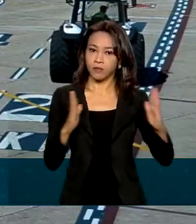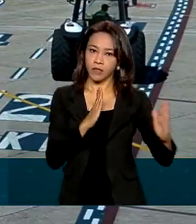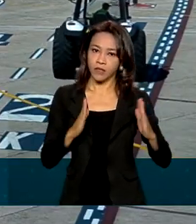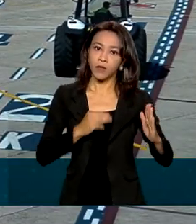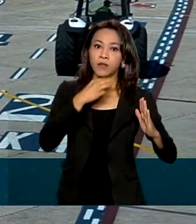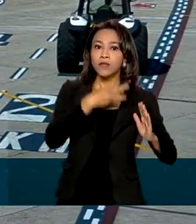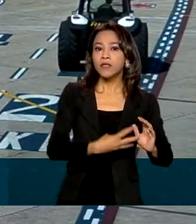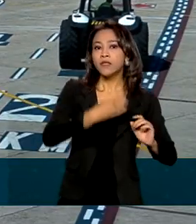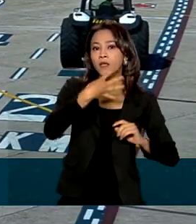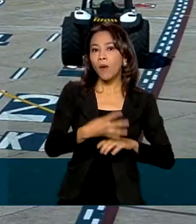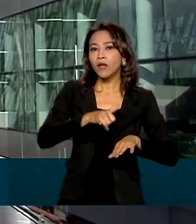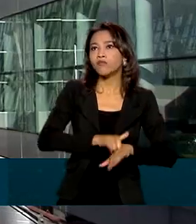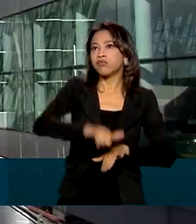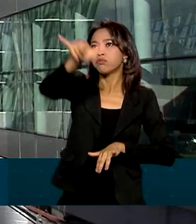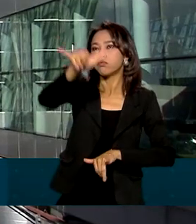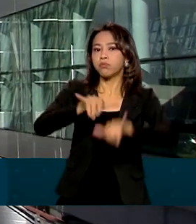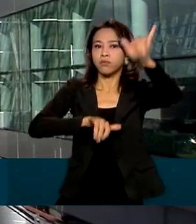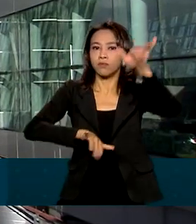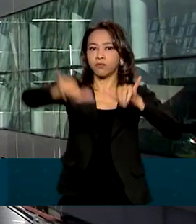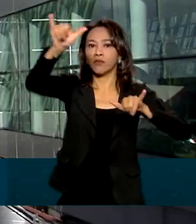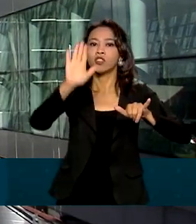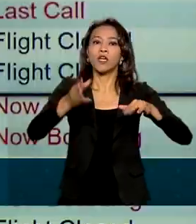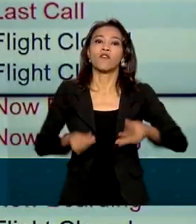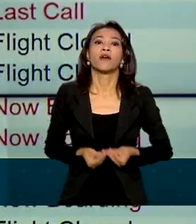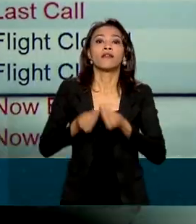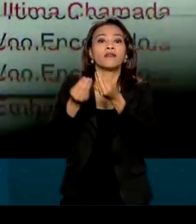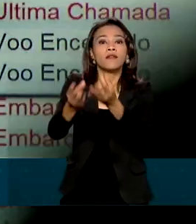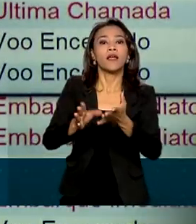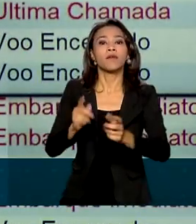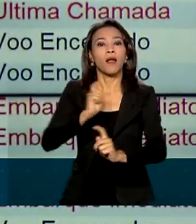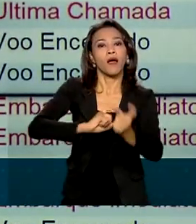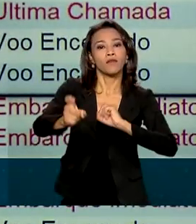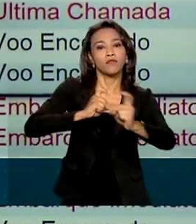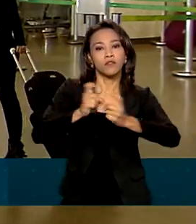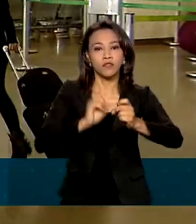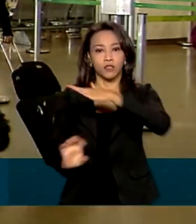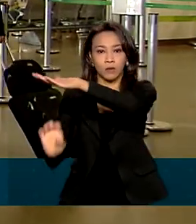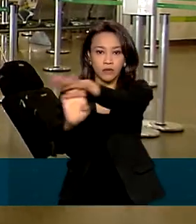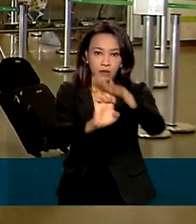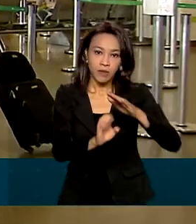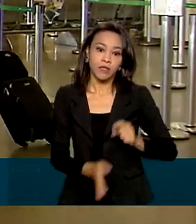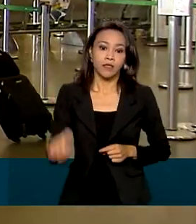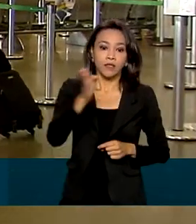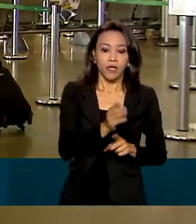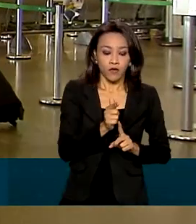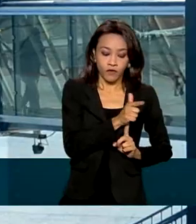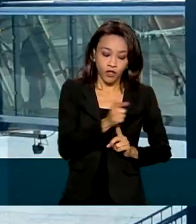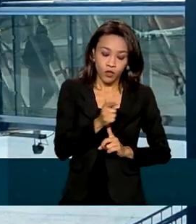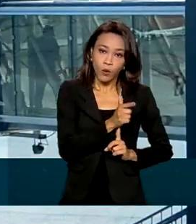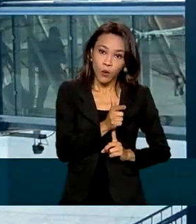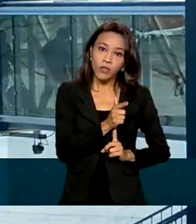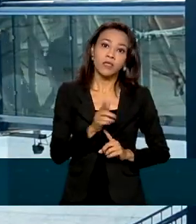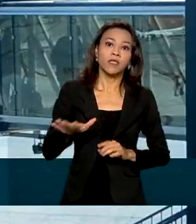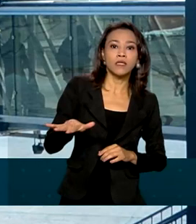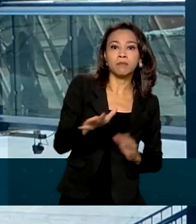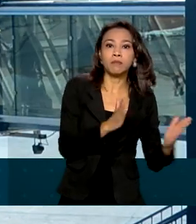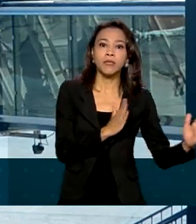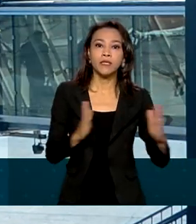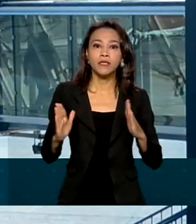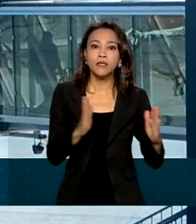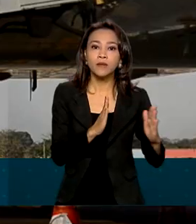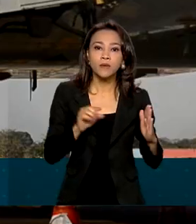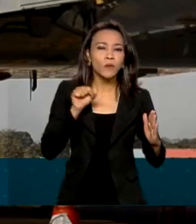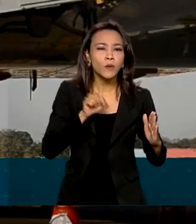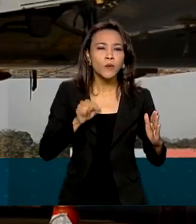34 aeroportos foram entregues para a iniciativa privada, 22 deles apenas durante a Infra Week.